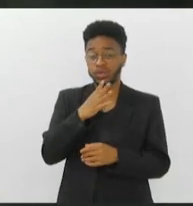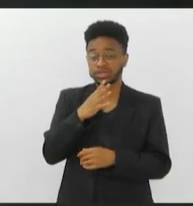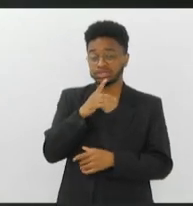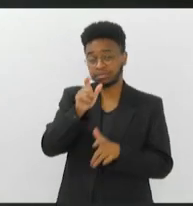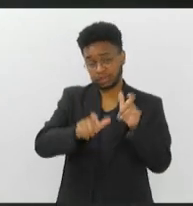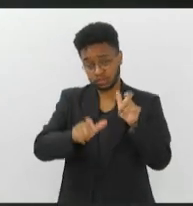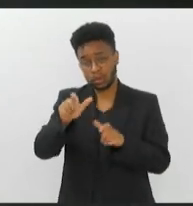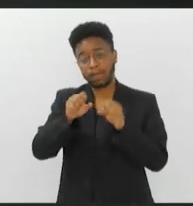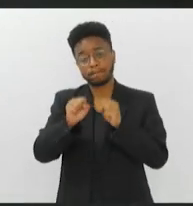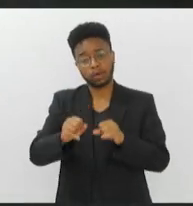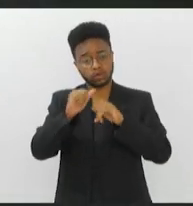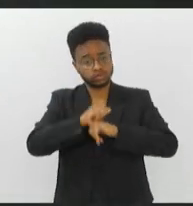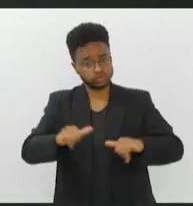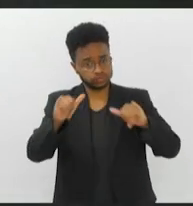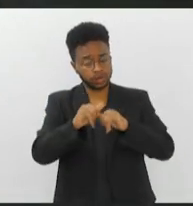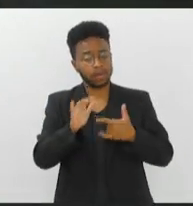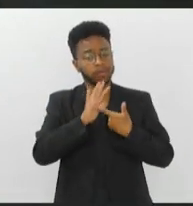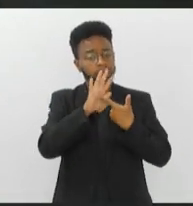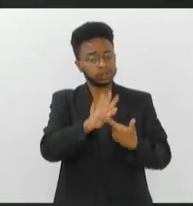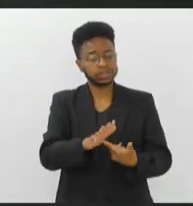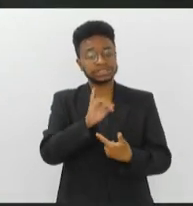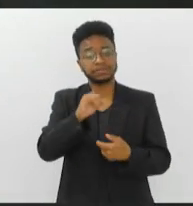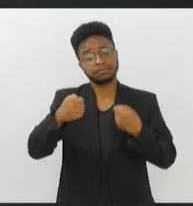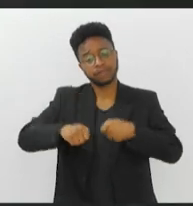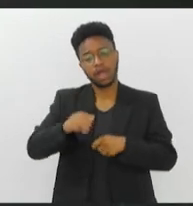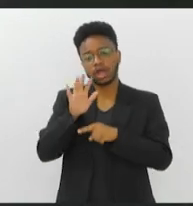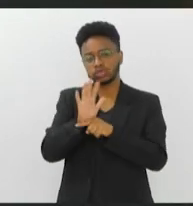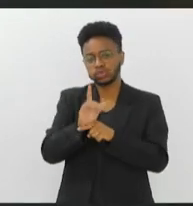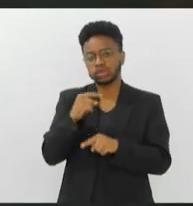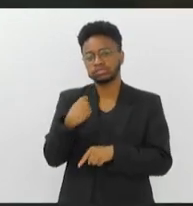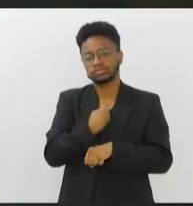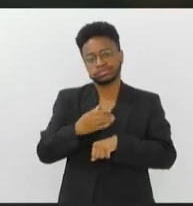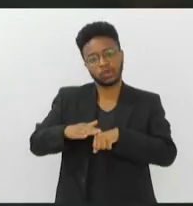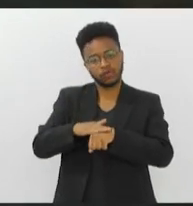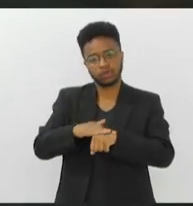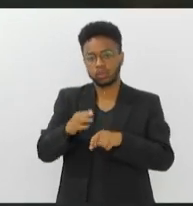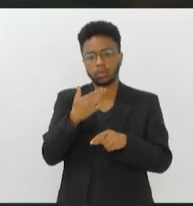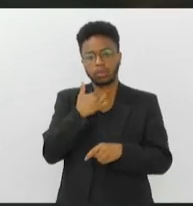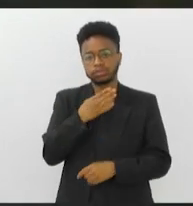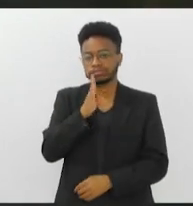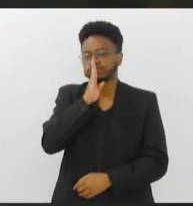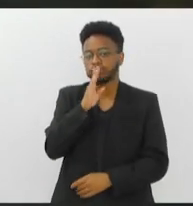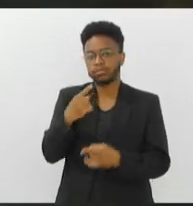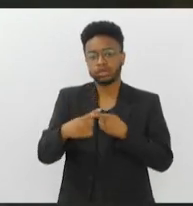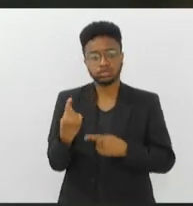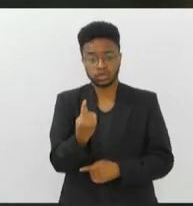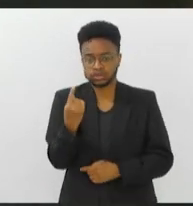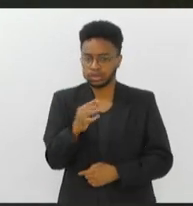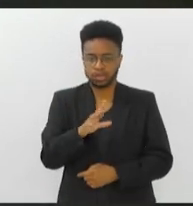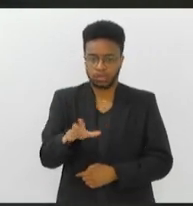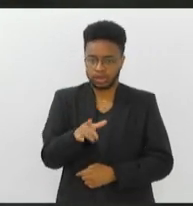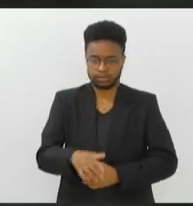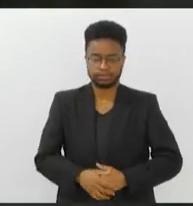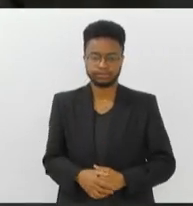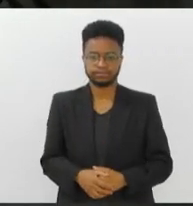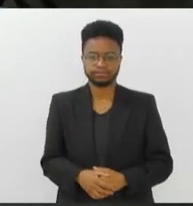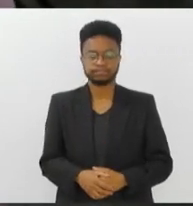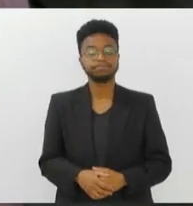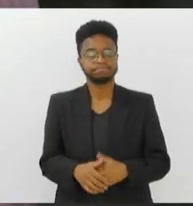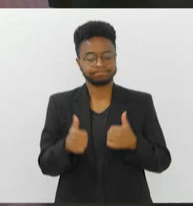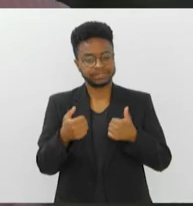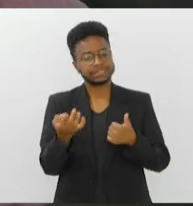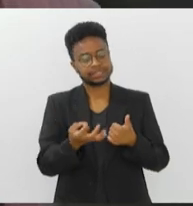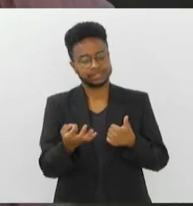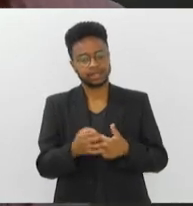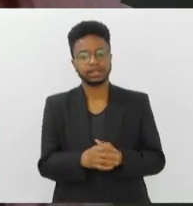situação, você pode divulgar o nosso serviço, precisa de ajuda, conversa com a gente, não se cale, porque você não está sozinha. Com certeza. Agora, a